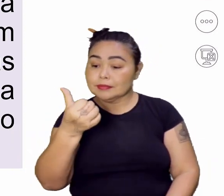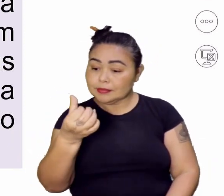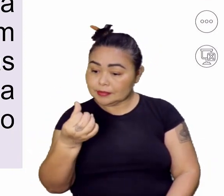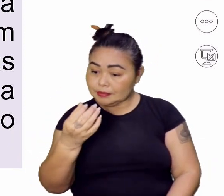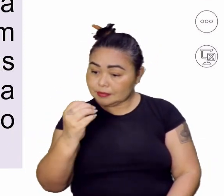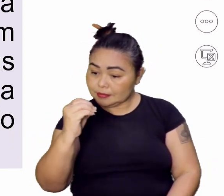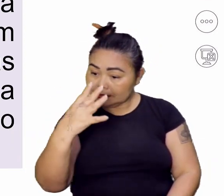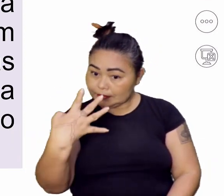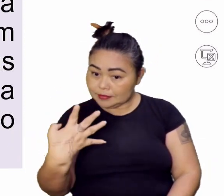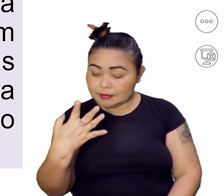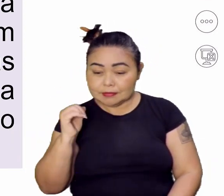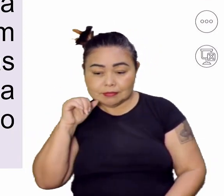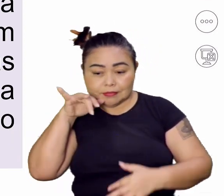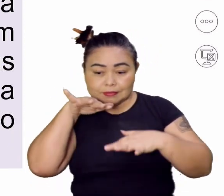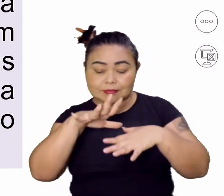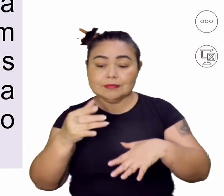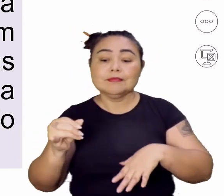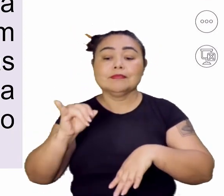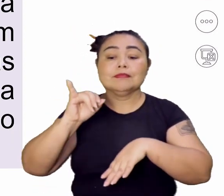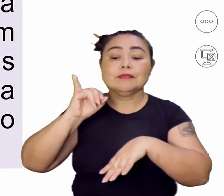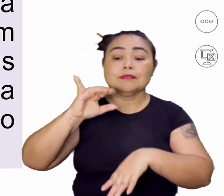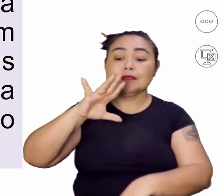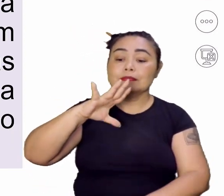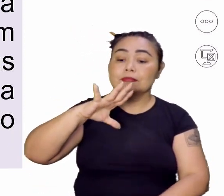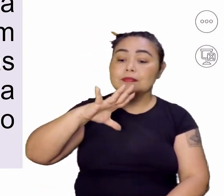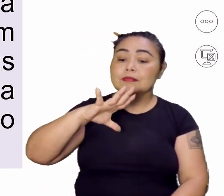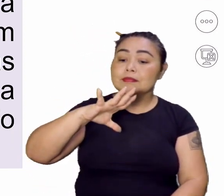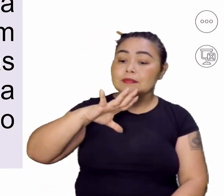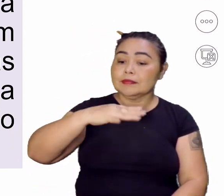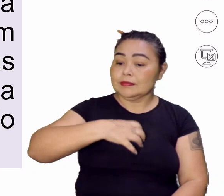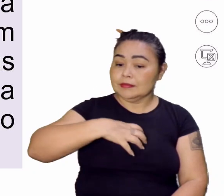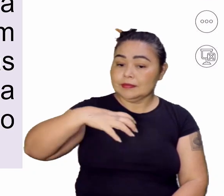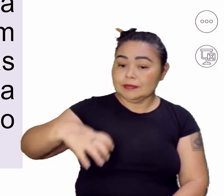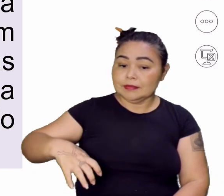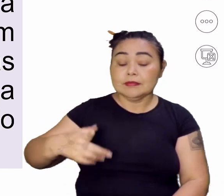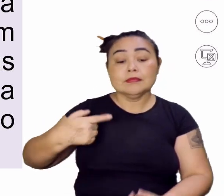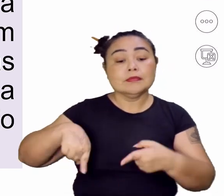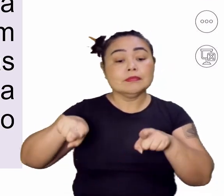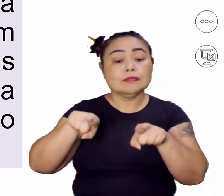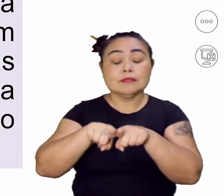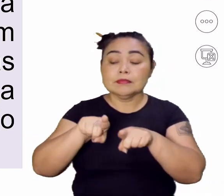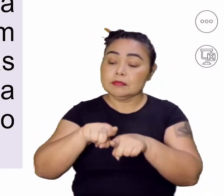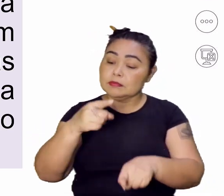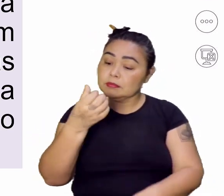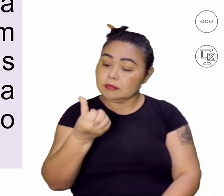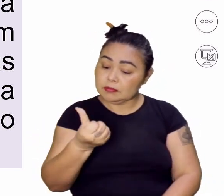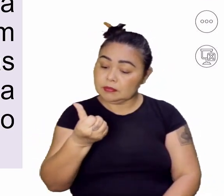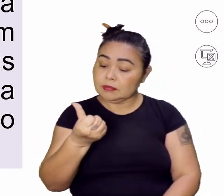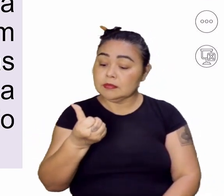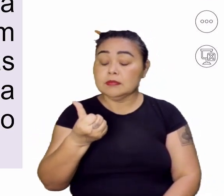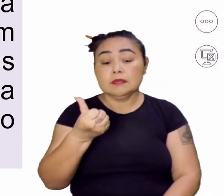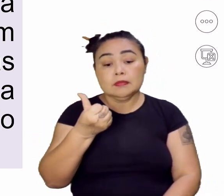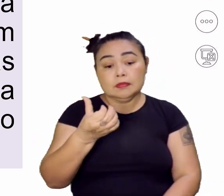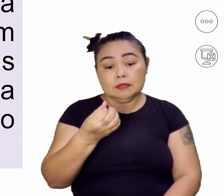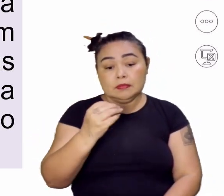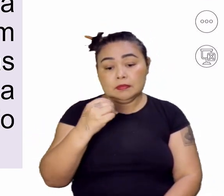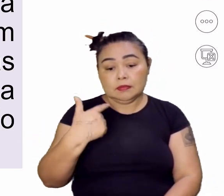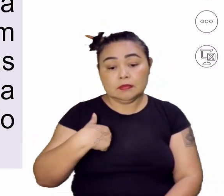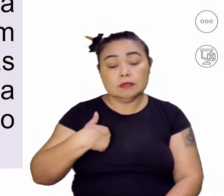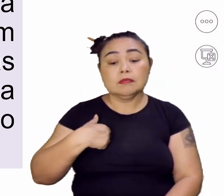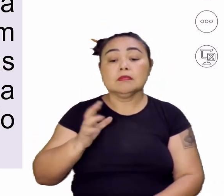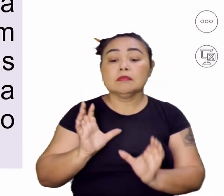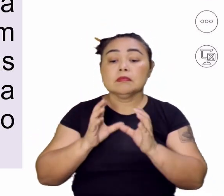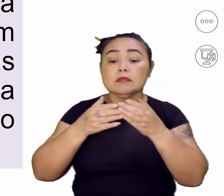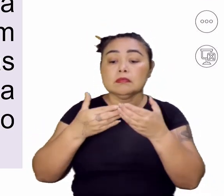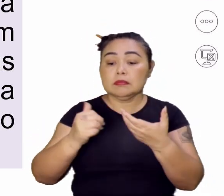vão invadir Salvador. Também, em 1602, a Companhia das Índias Orientais, a empresa privada encarregada